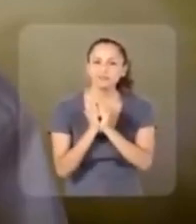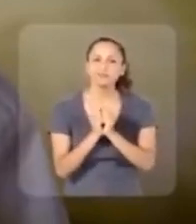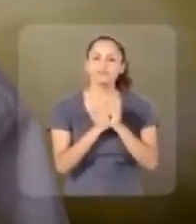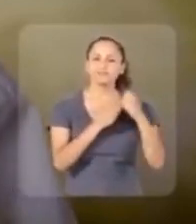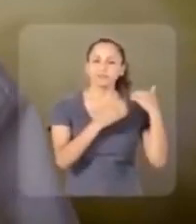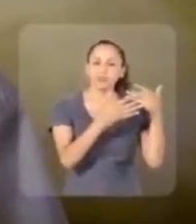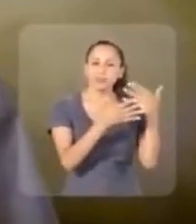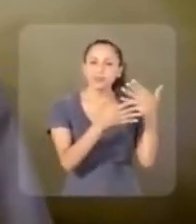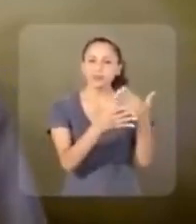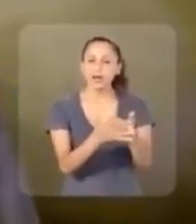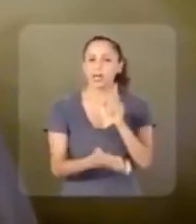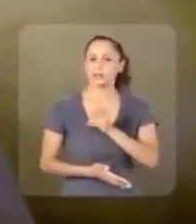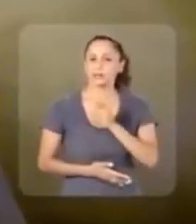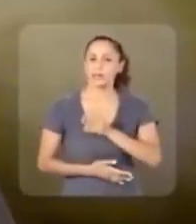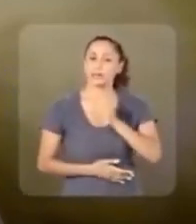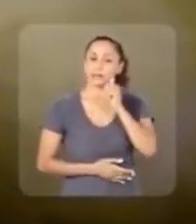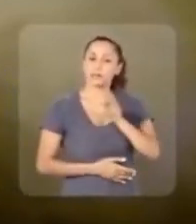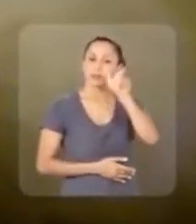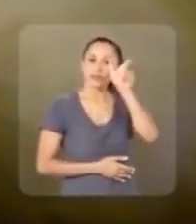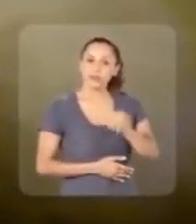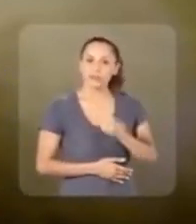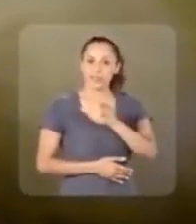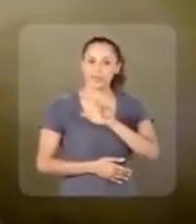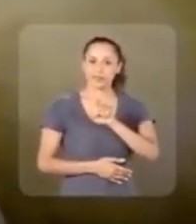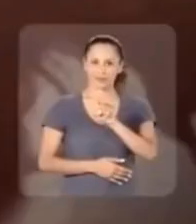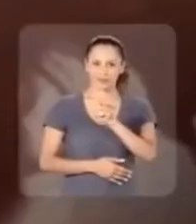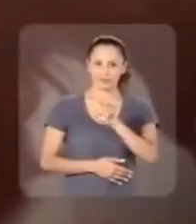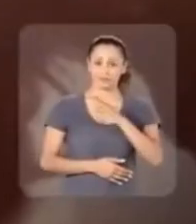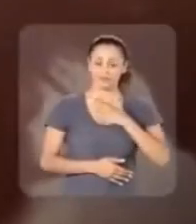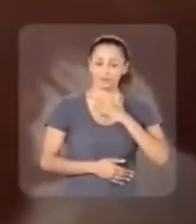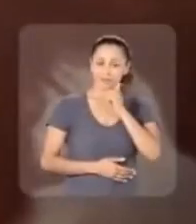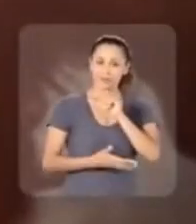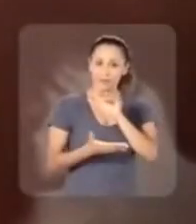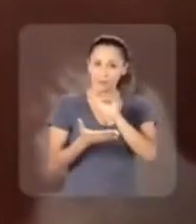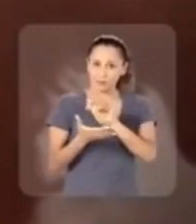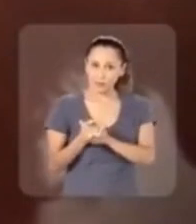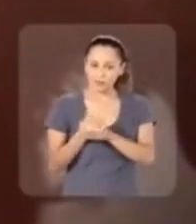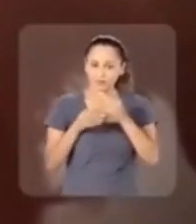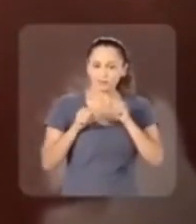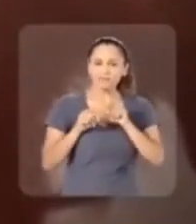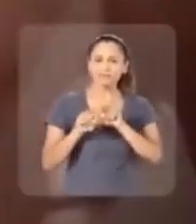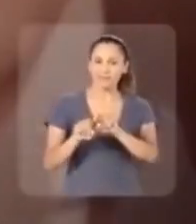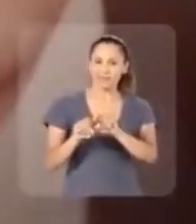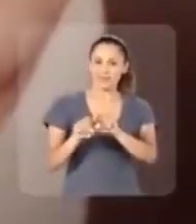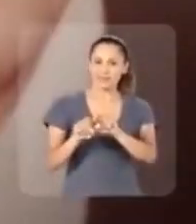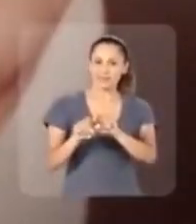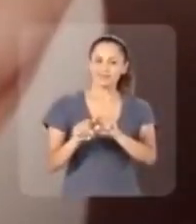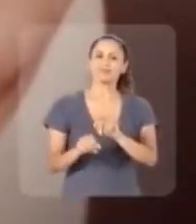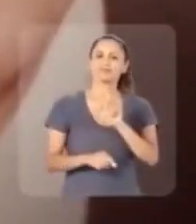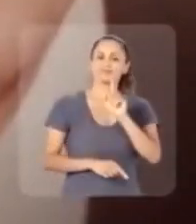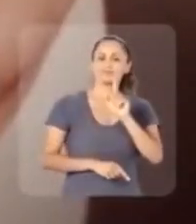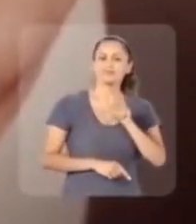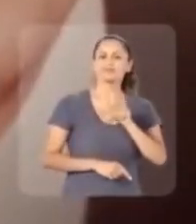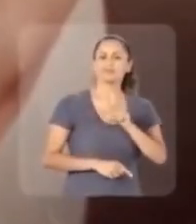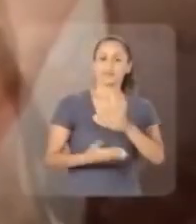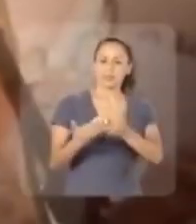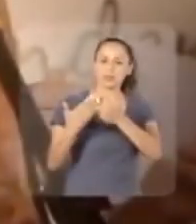foi e continua sendo uma mulher. A Lu. Minha esposa e parceira.